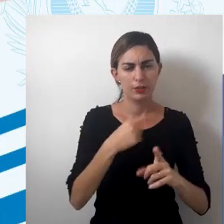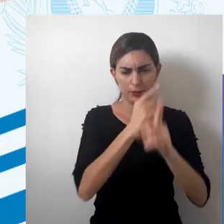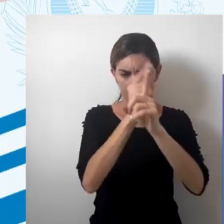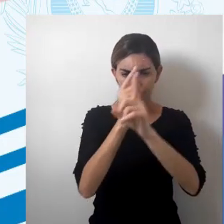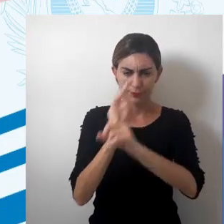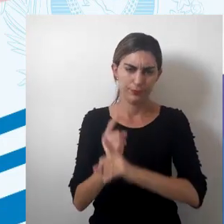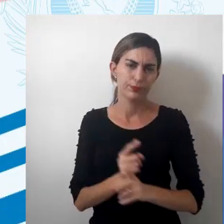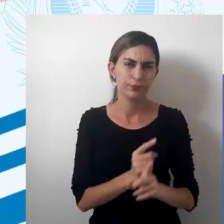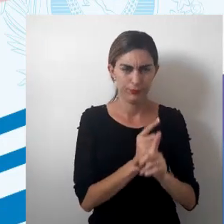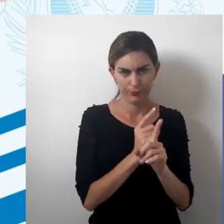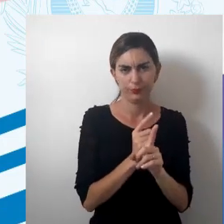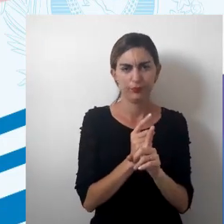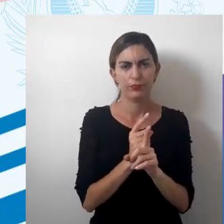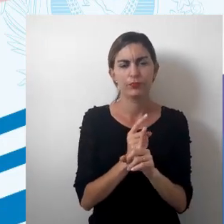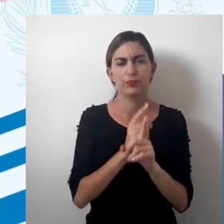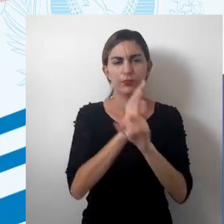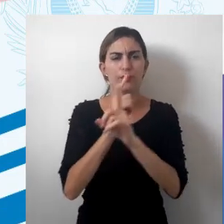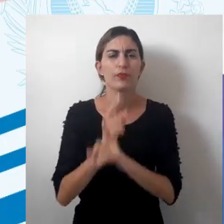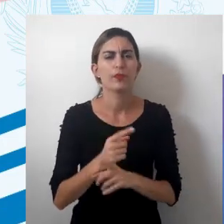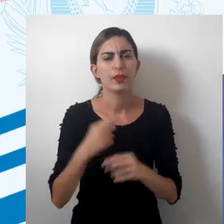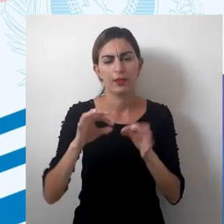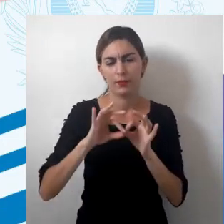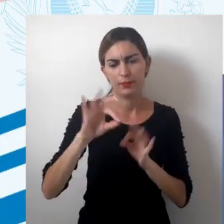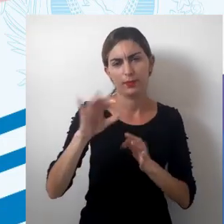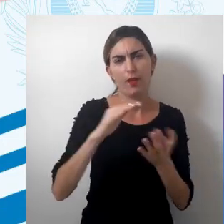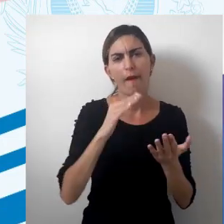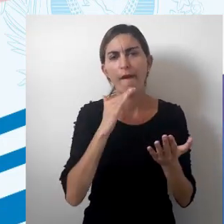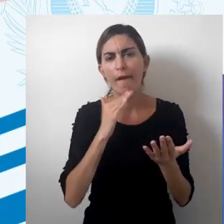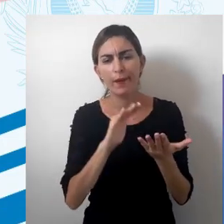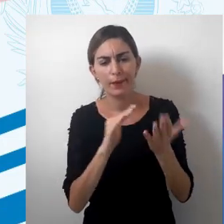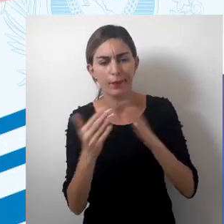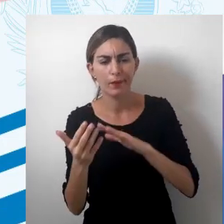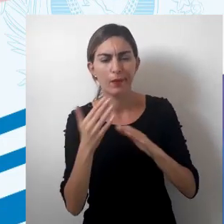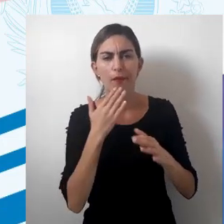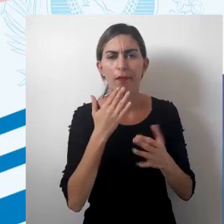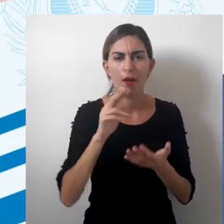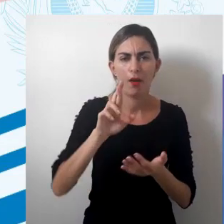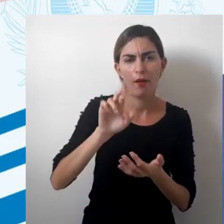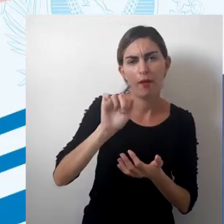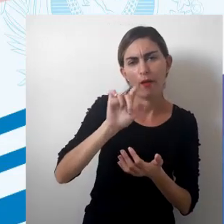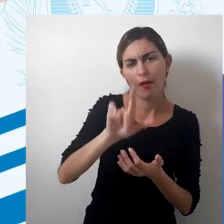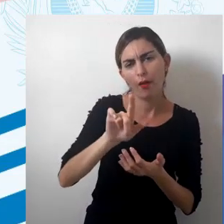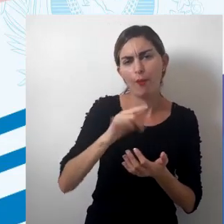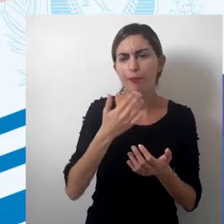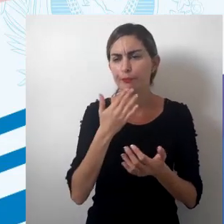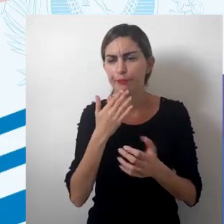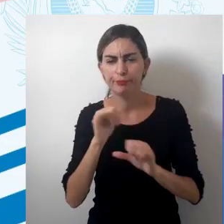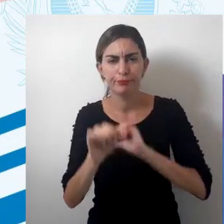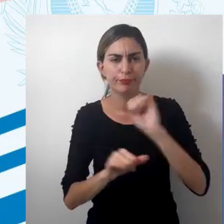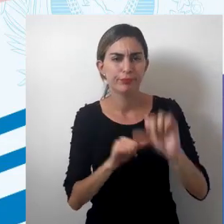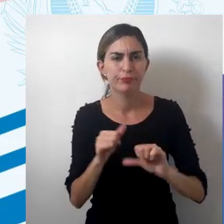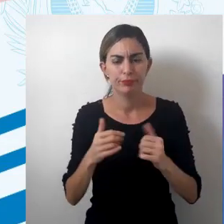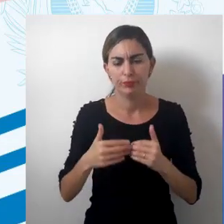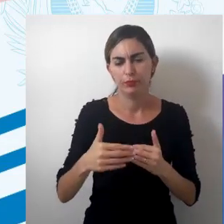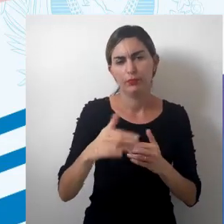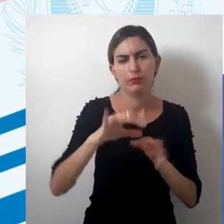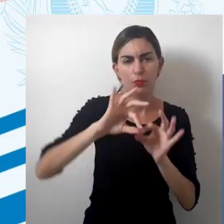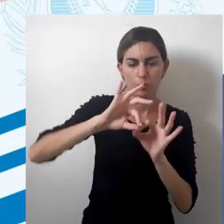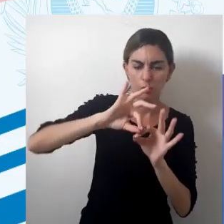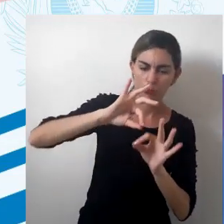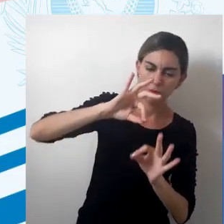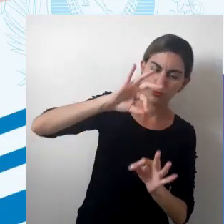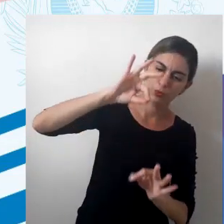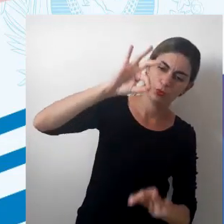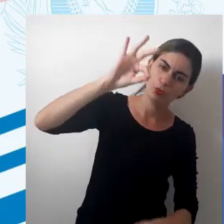vai identificar que a distorção da realidade, ela vai, na medida em que a latitude